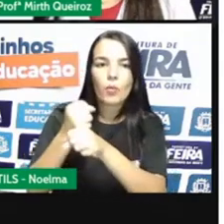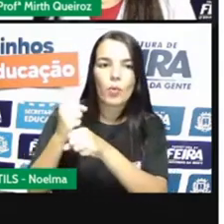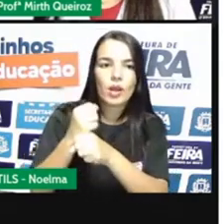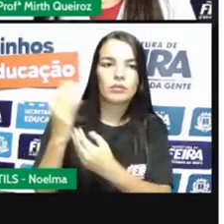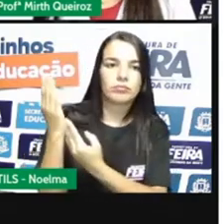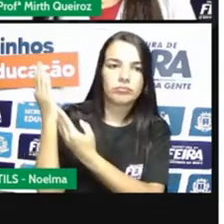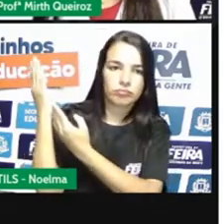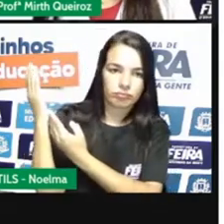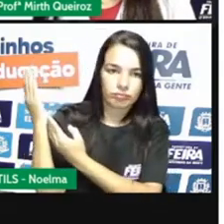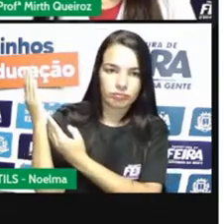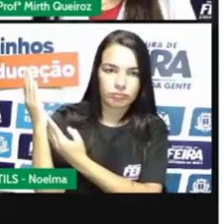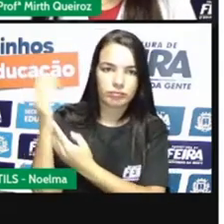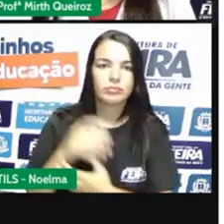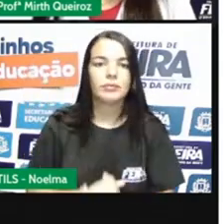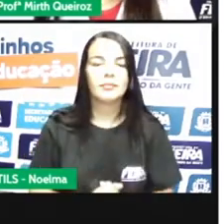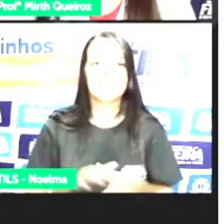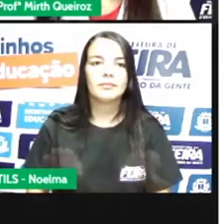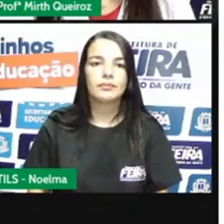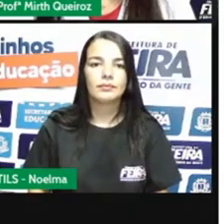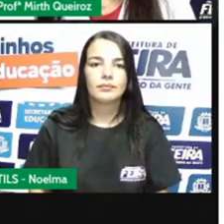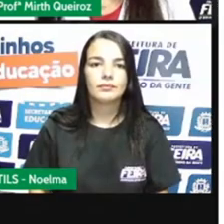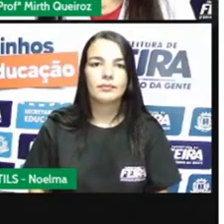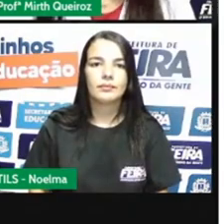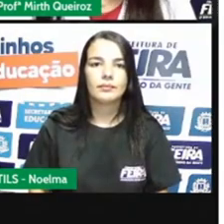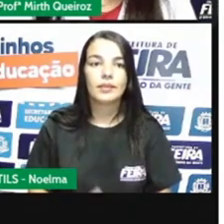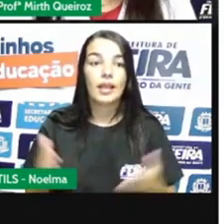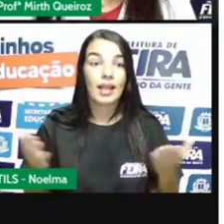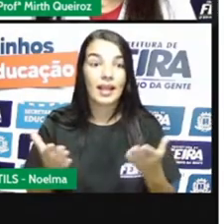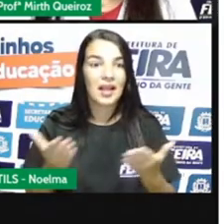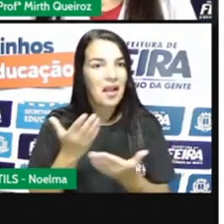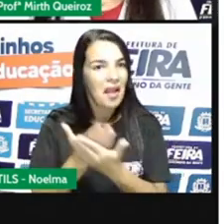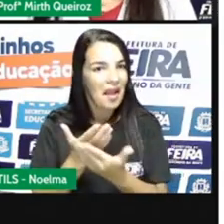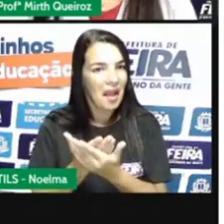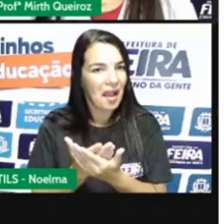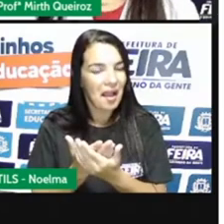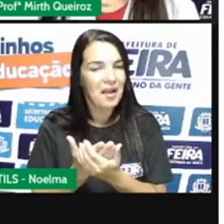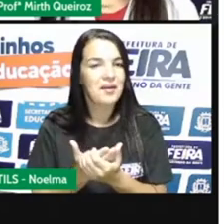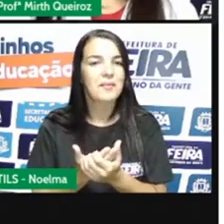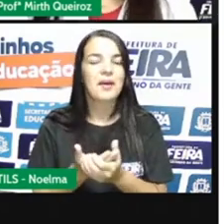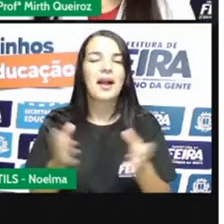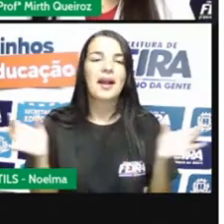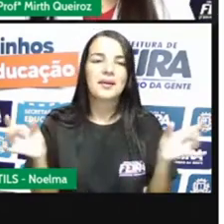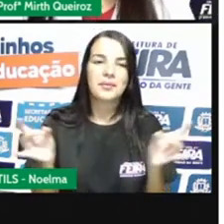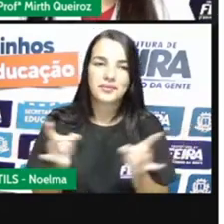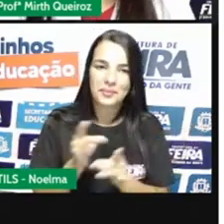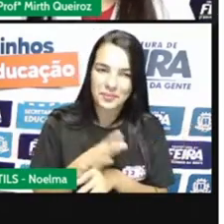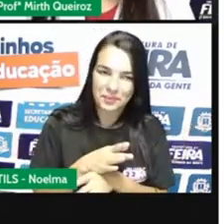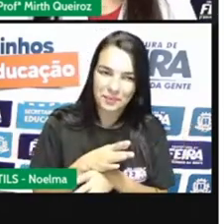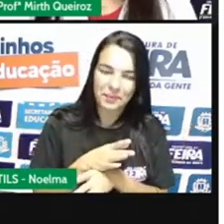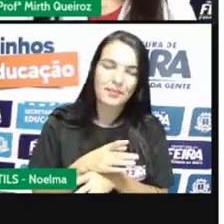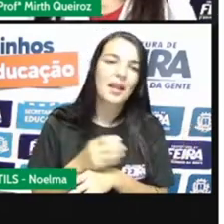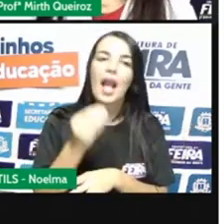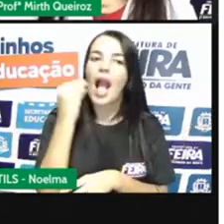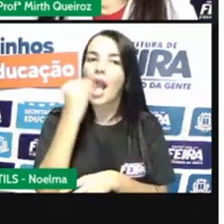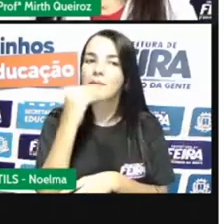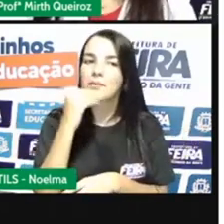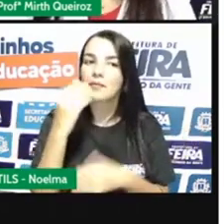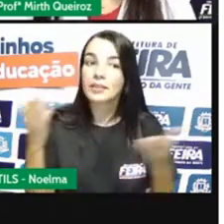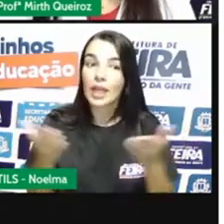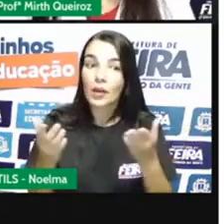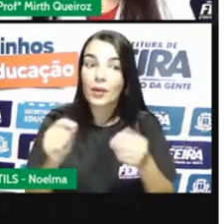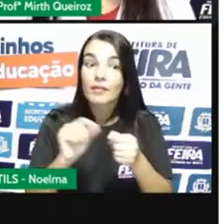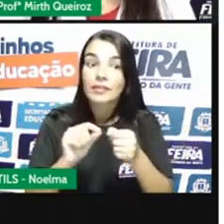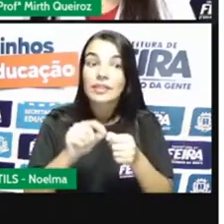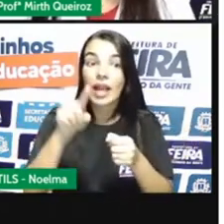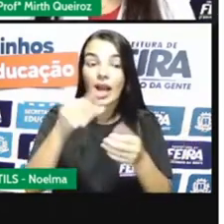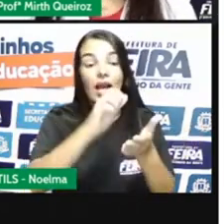1789. A nossa aula ela se encerra por aqui aproveitem agora para fazer